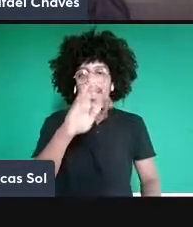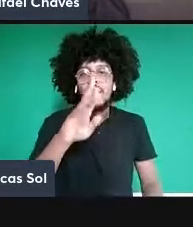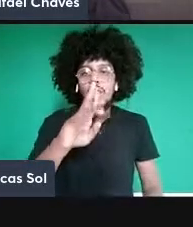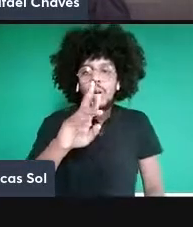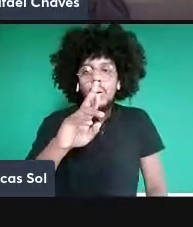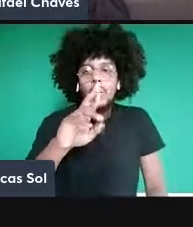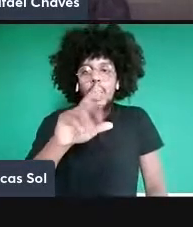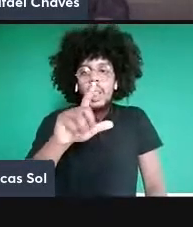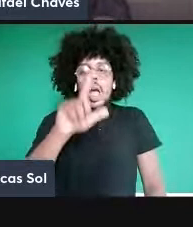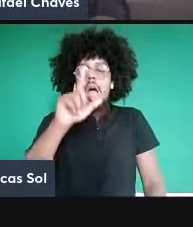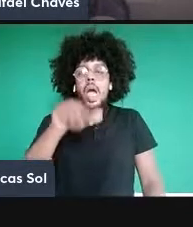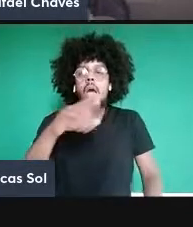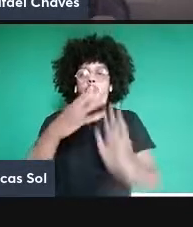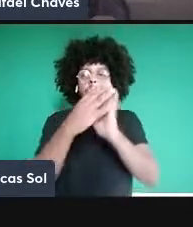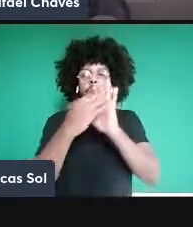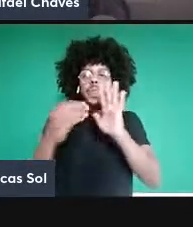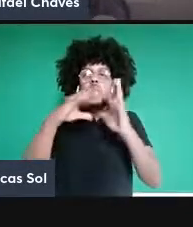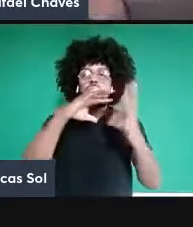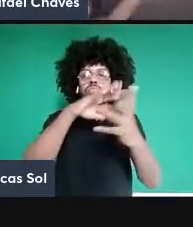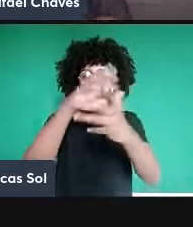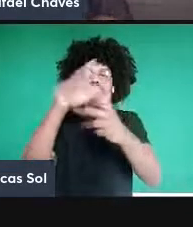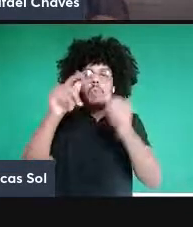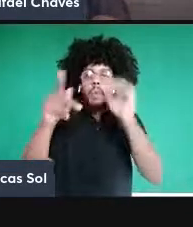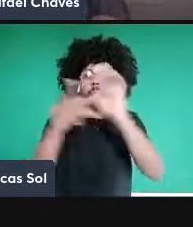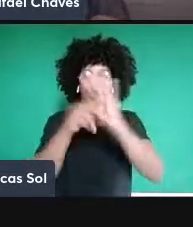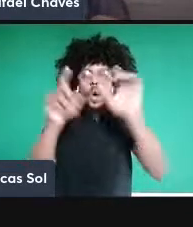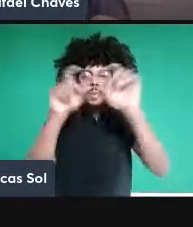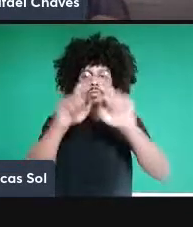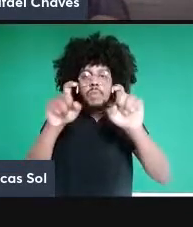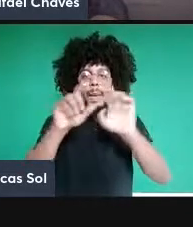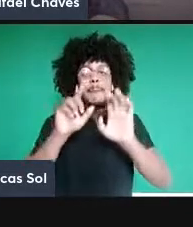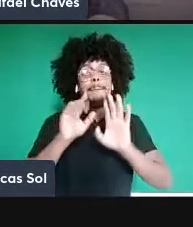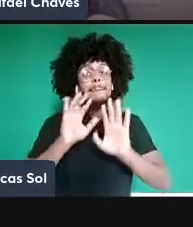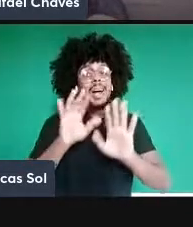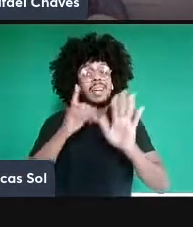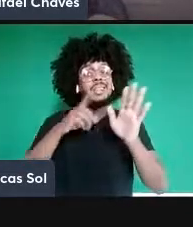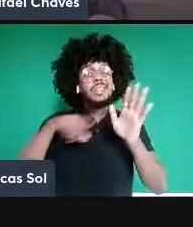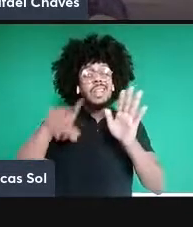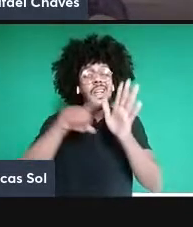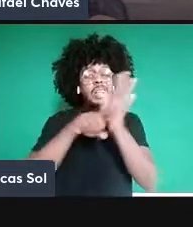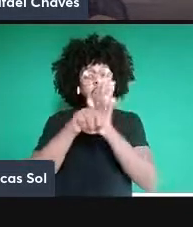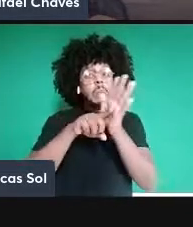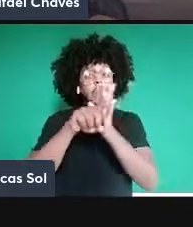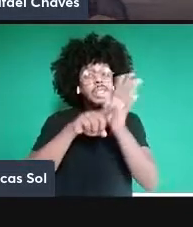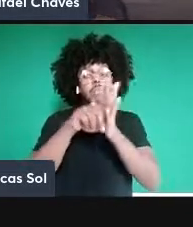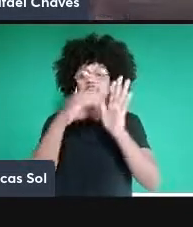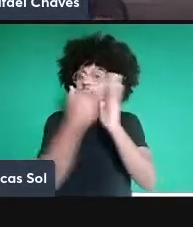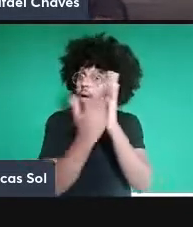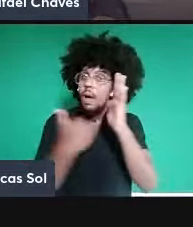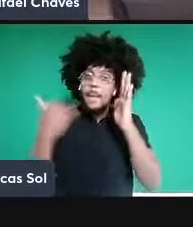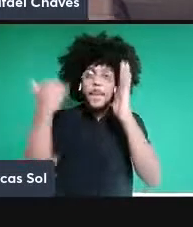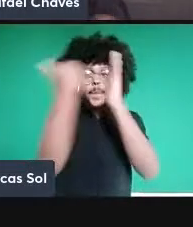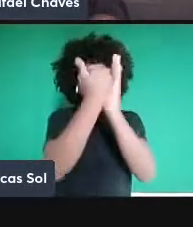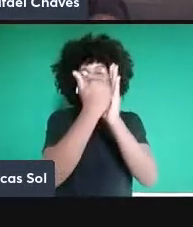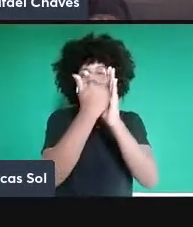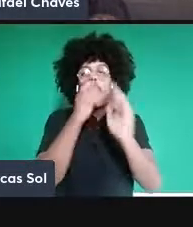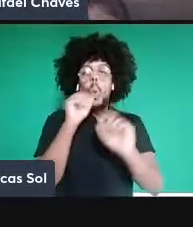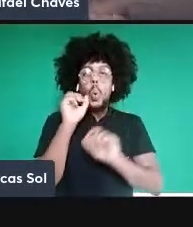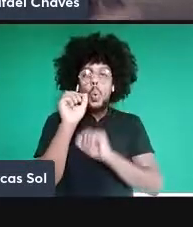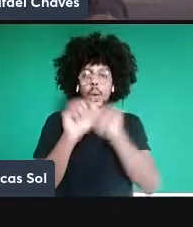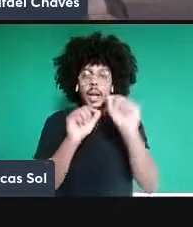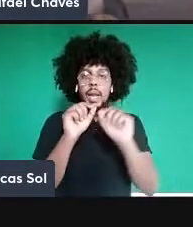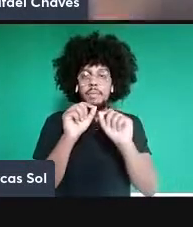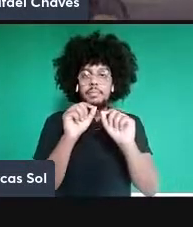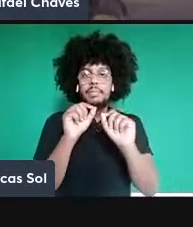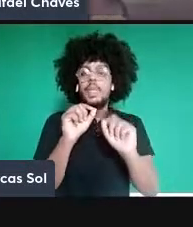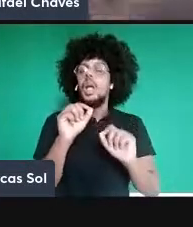computação mas eles foram além do que a gente chama de tese forte de Church Turing que é não só tudo que pode ser